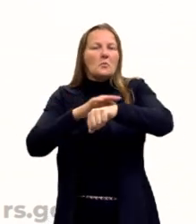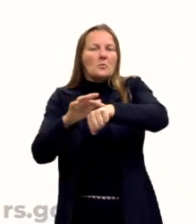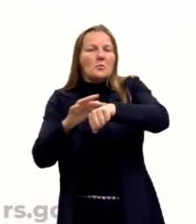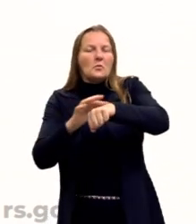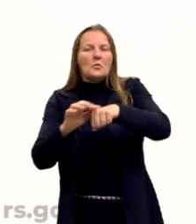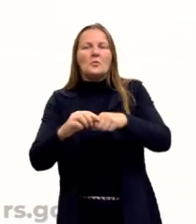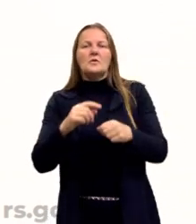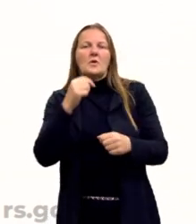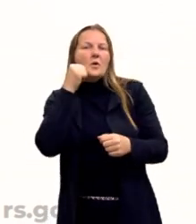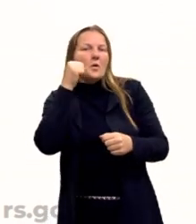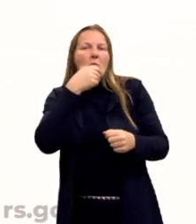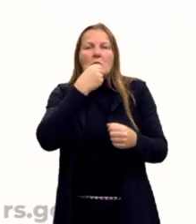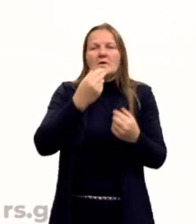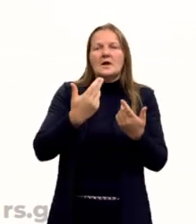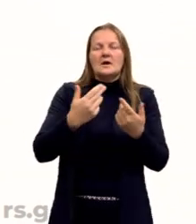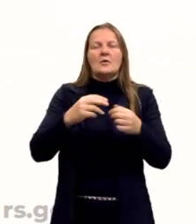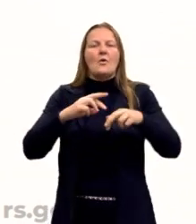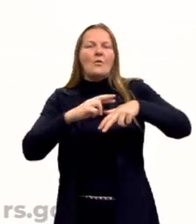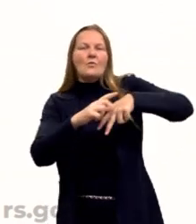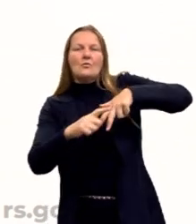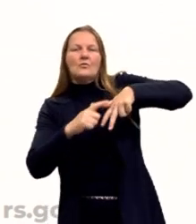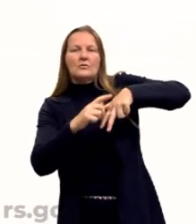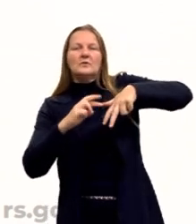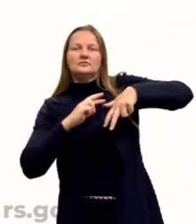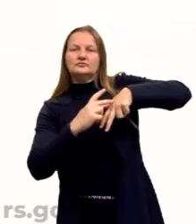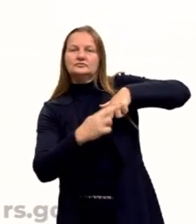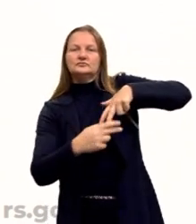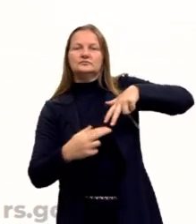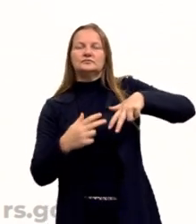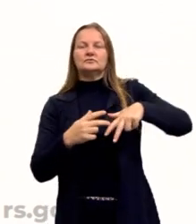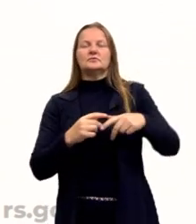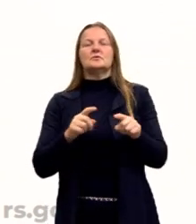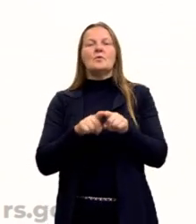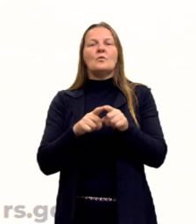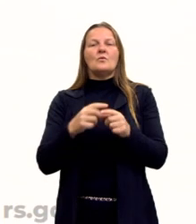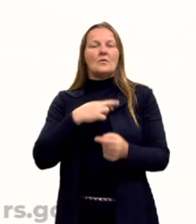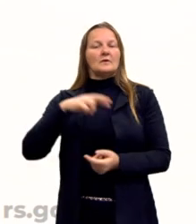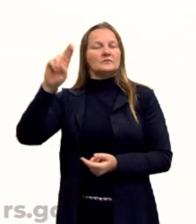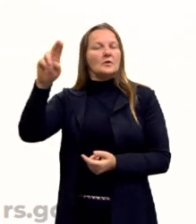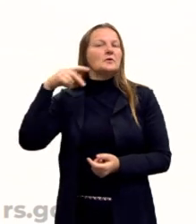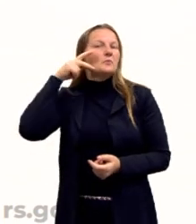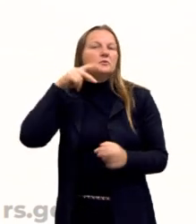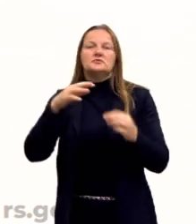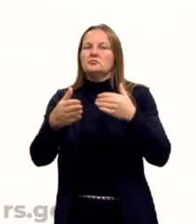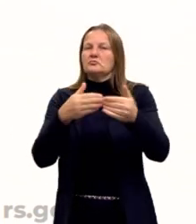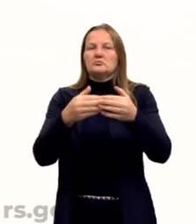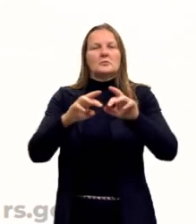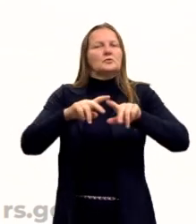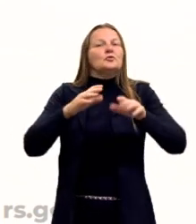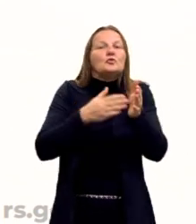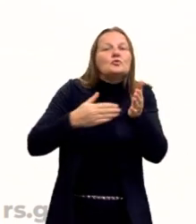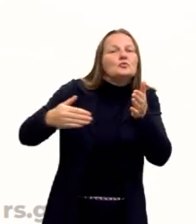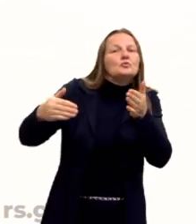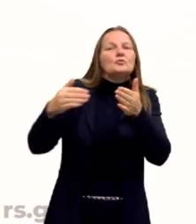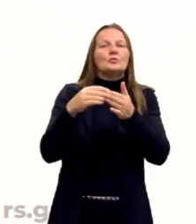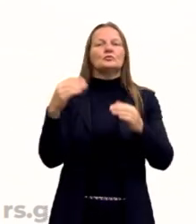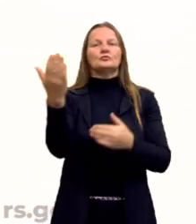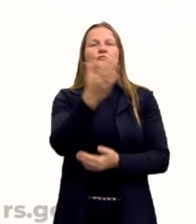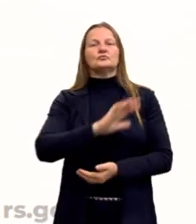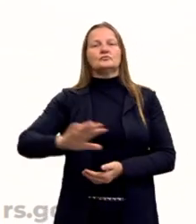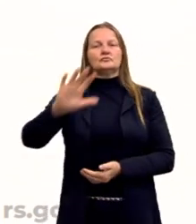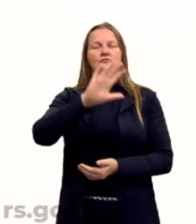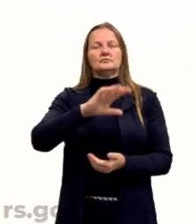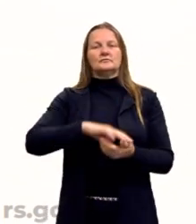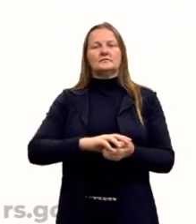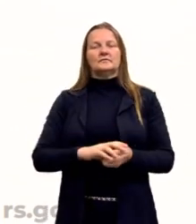sexo e orientação sexual, política ou religiosa. Apenas a formalidade do